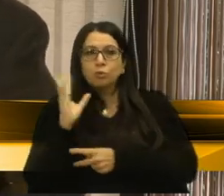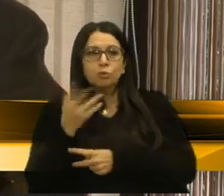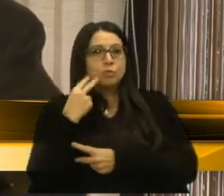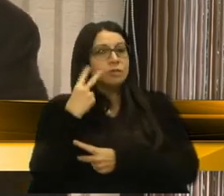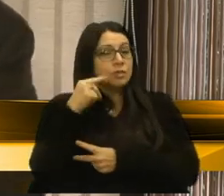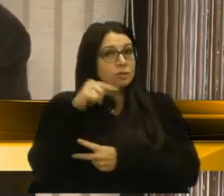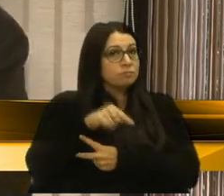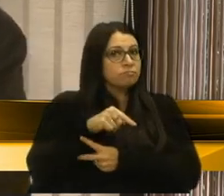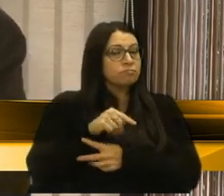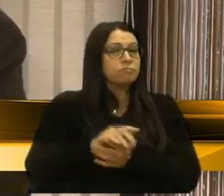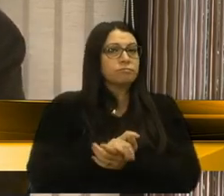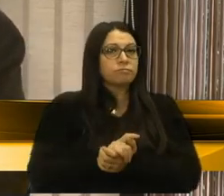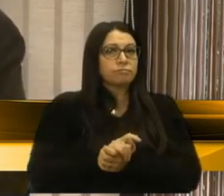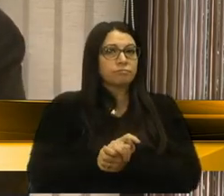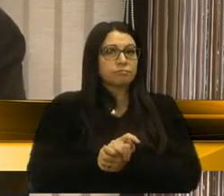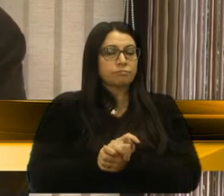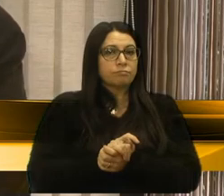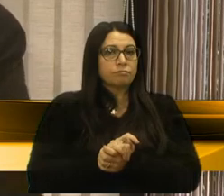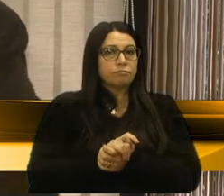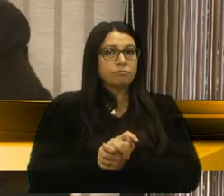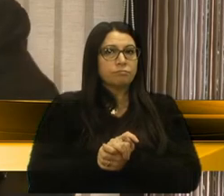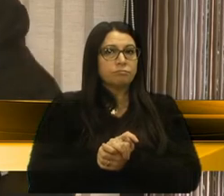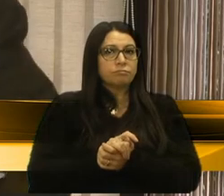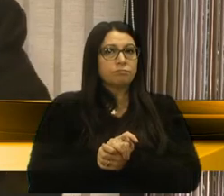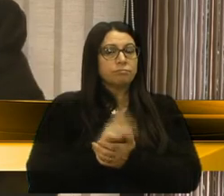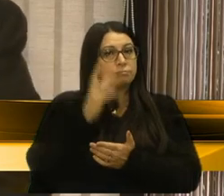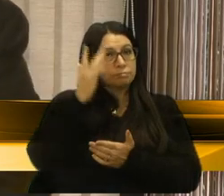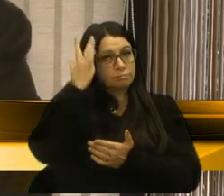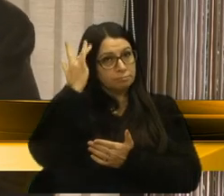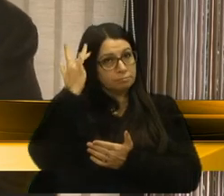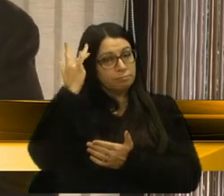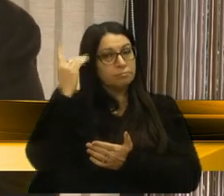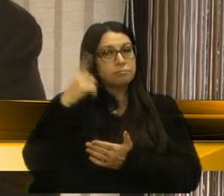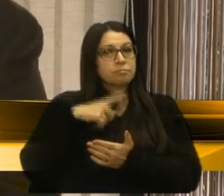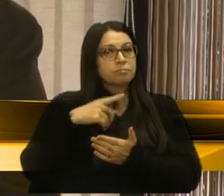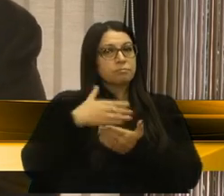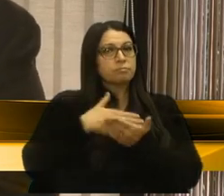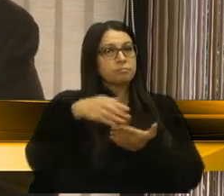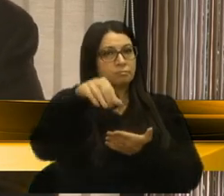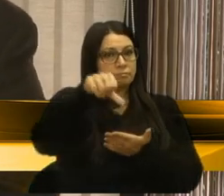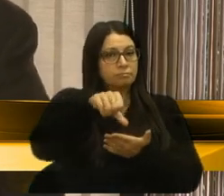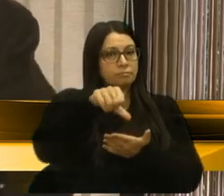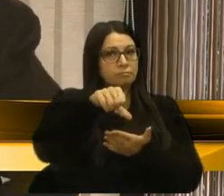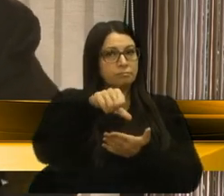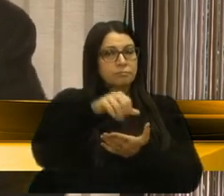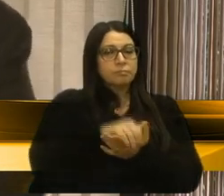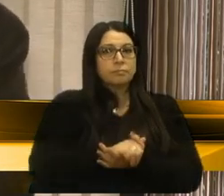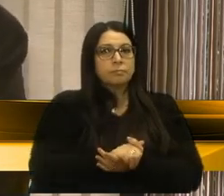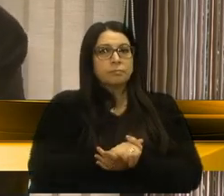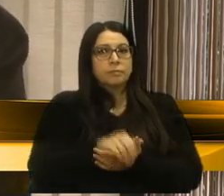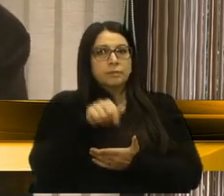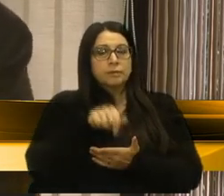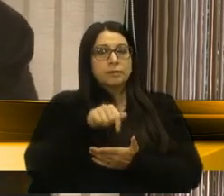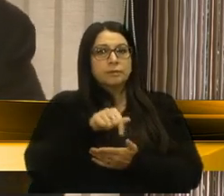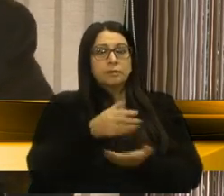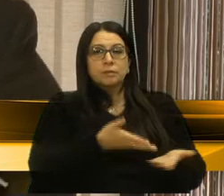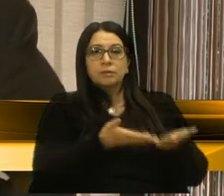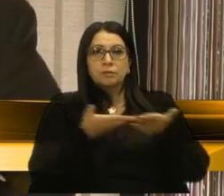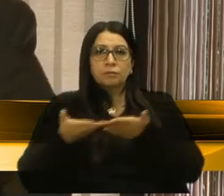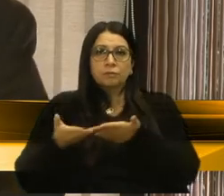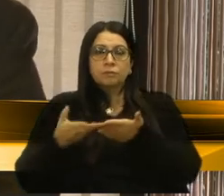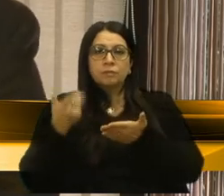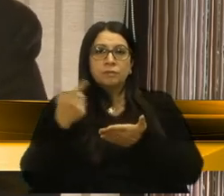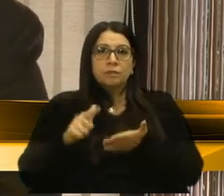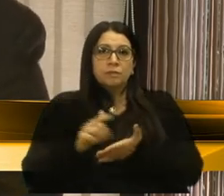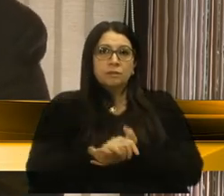nós fomos atrás para que amanhã, então, partir das nove horas, estamos aqui convidando, mais uma